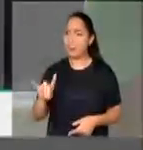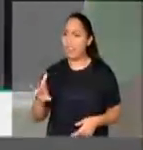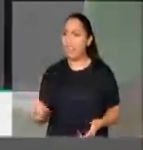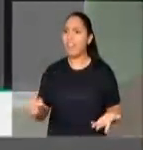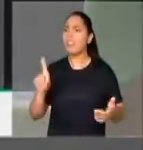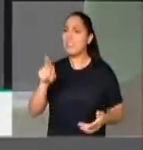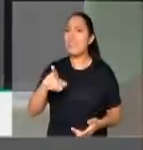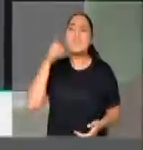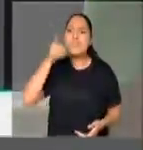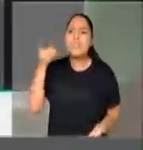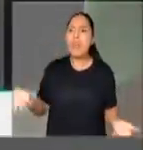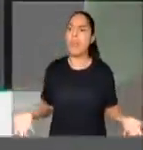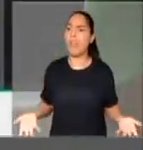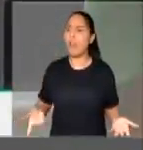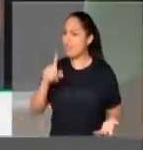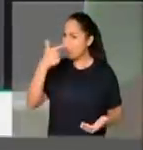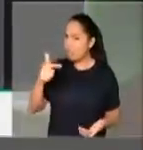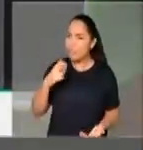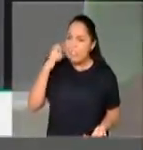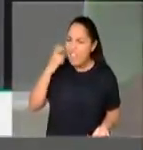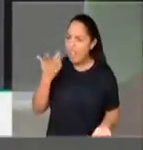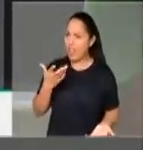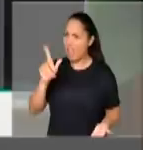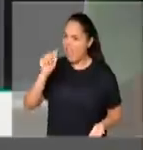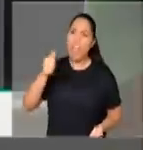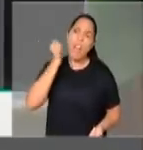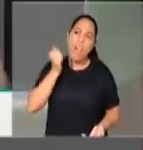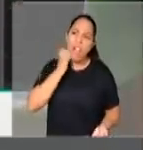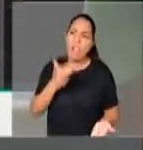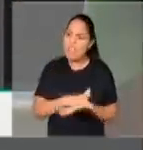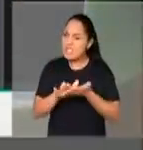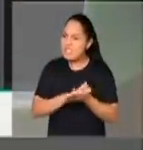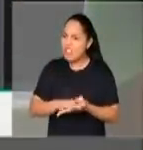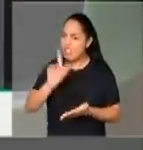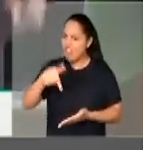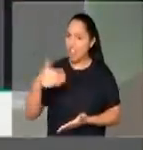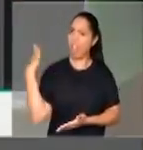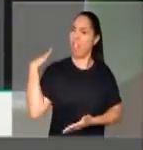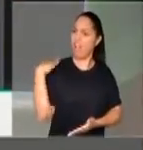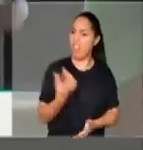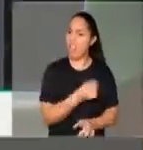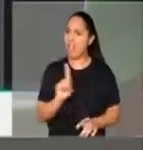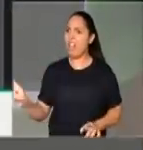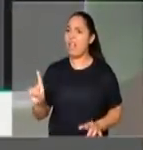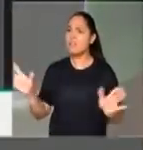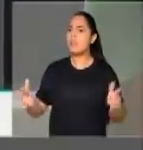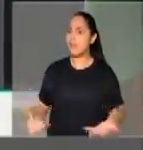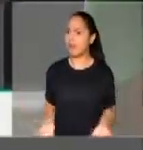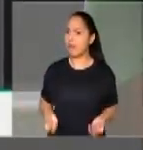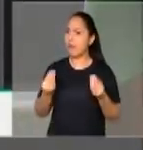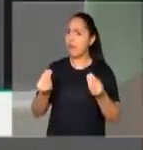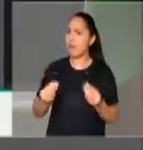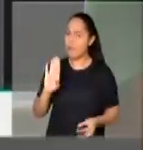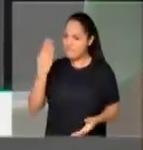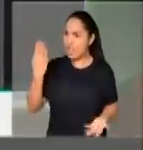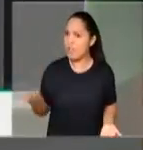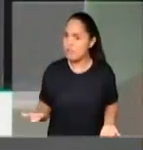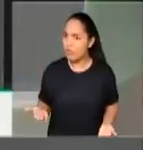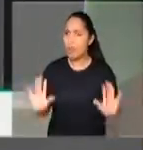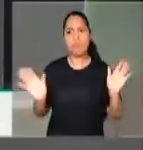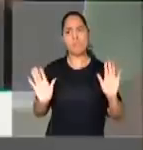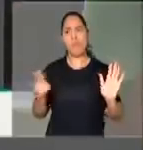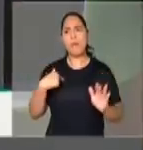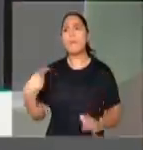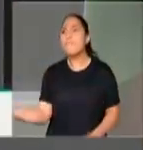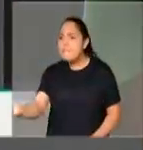Garcia que não tem vergonha na cara, que é um covarde e fala pelas costas, ô deputado, vem falar na minha cara, não fala